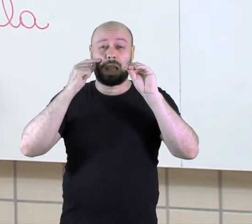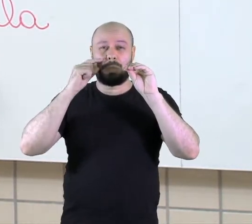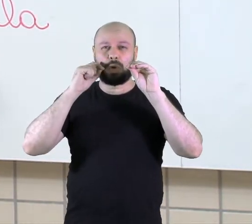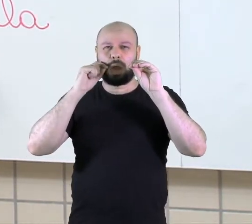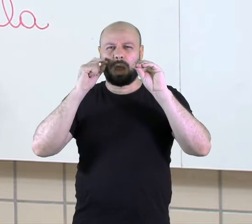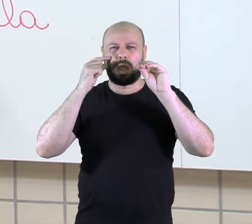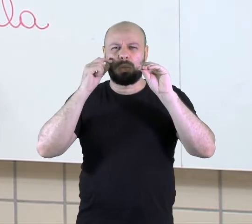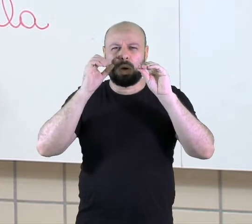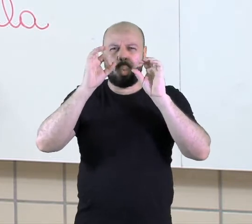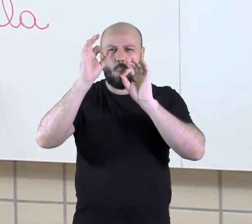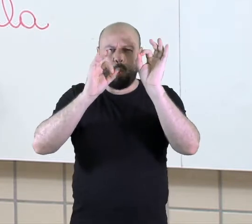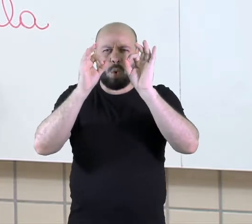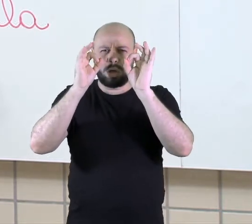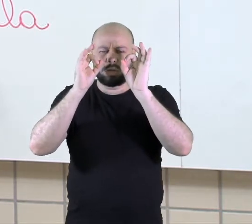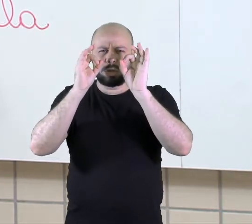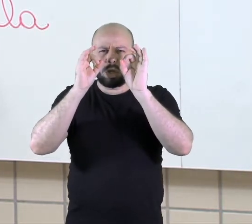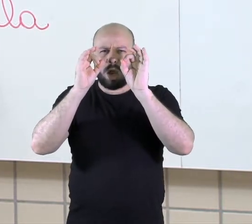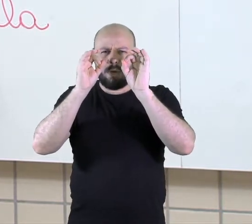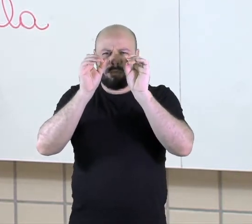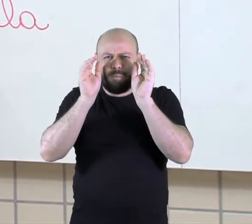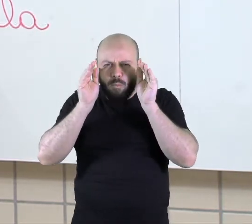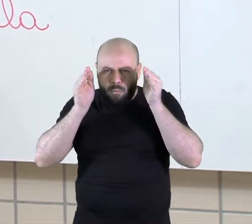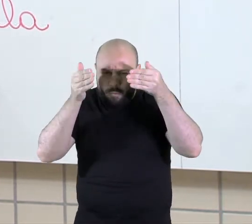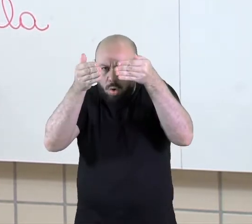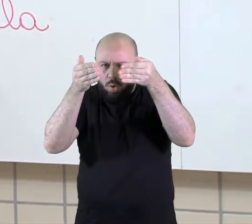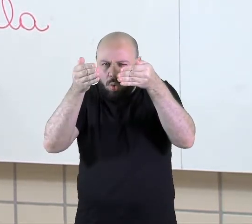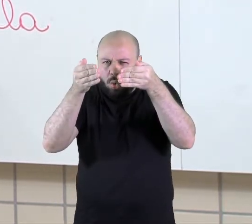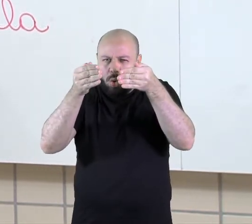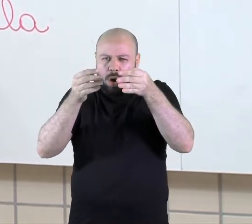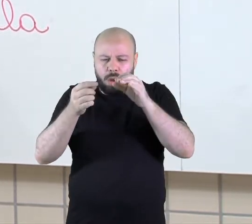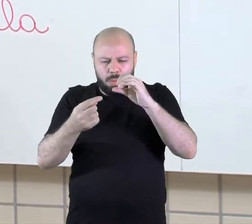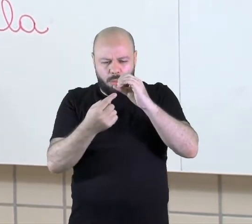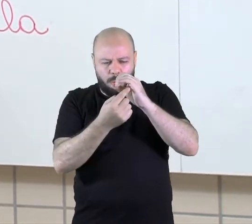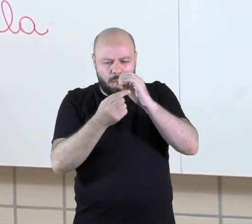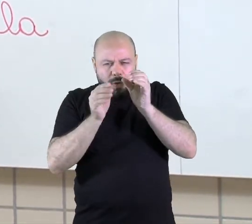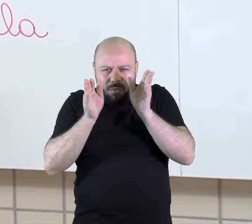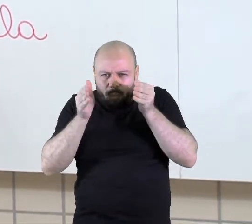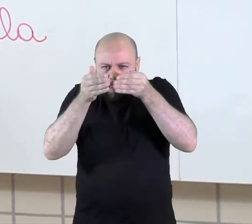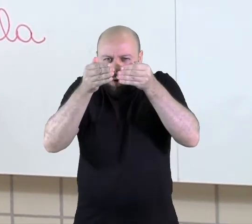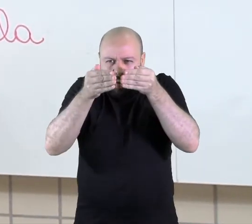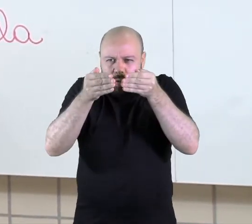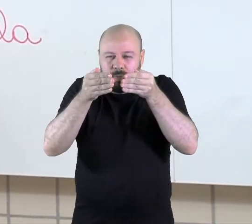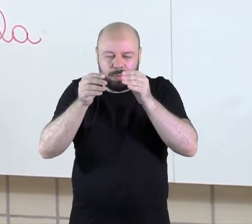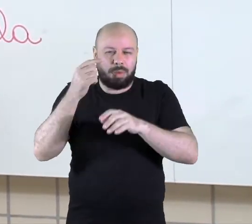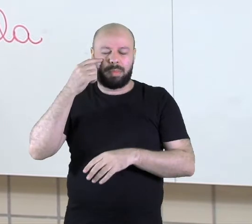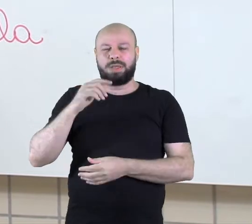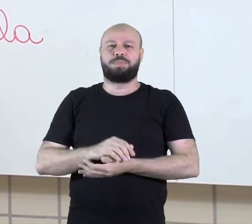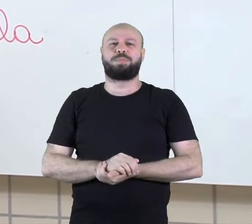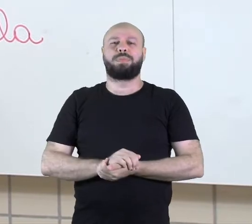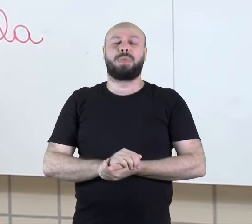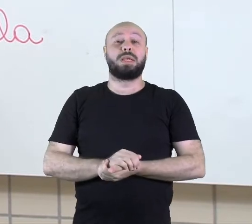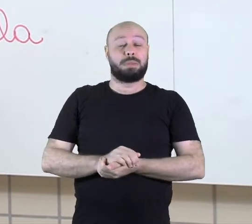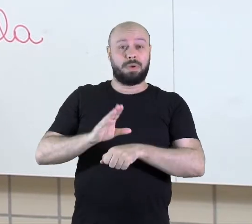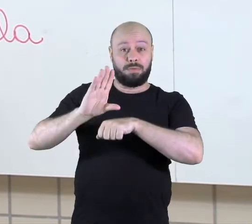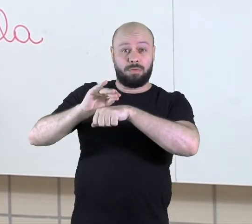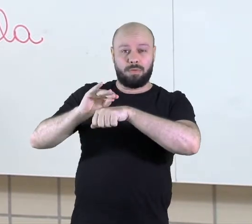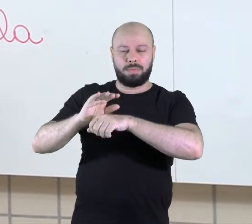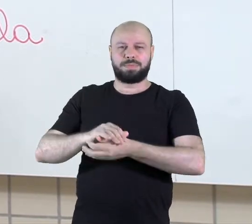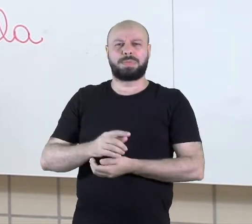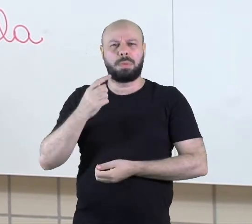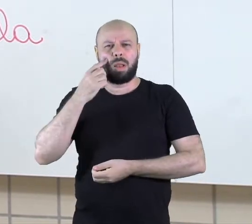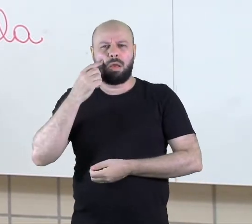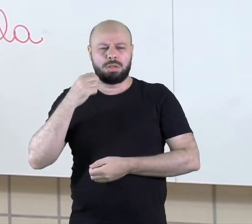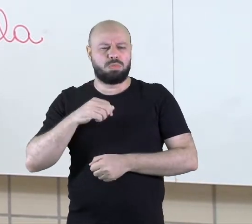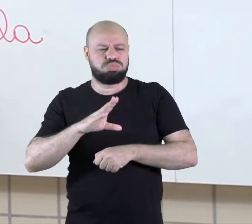foco. É como você tira uma foto. Você está lá